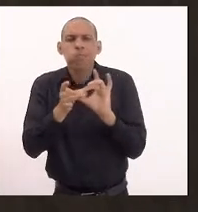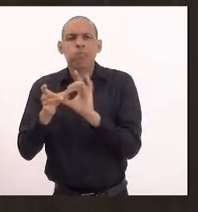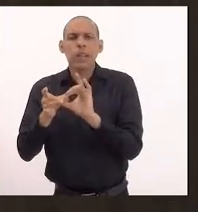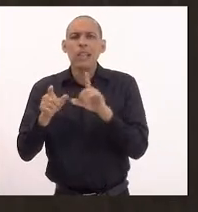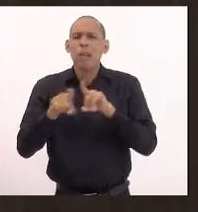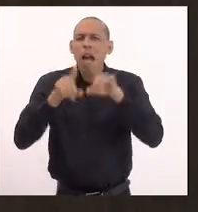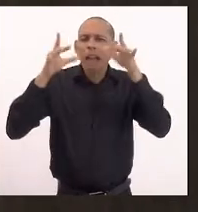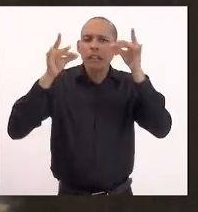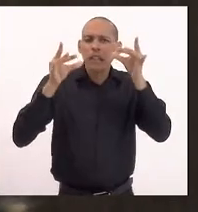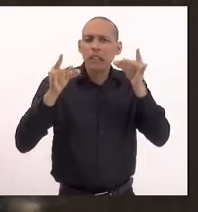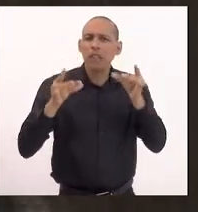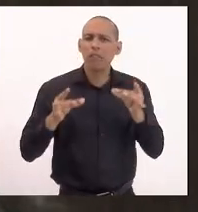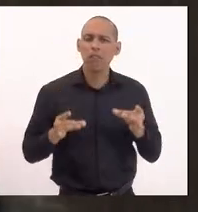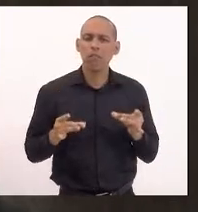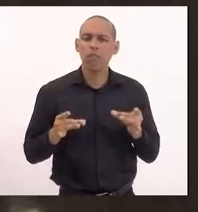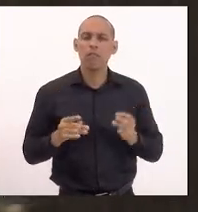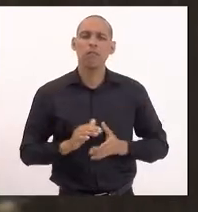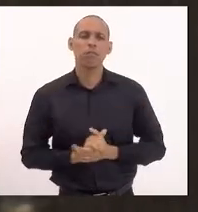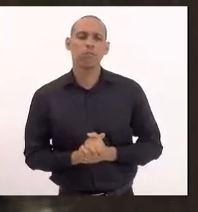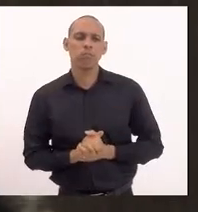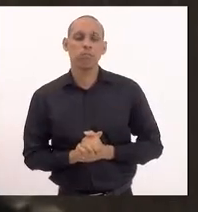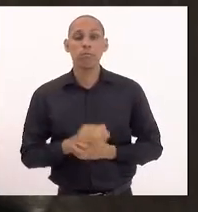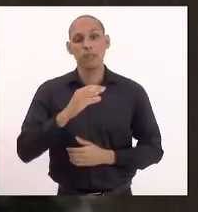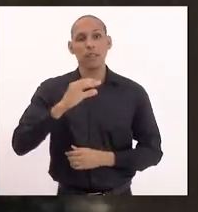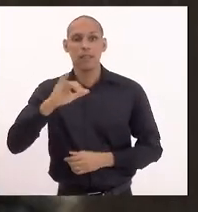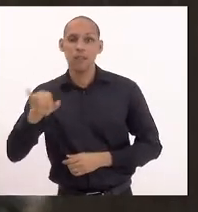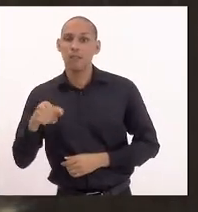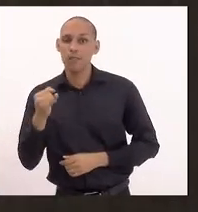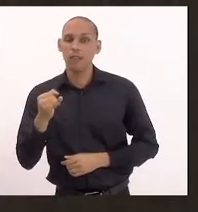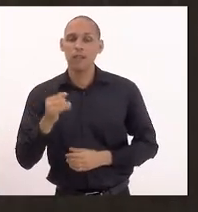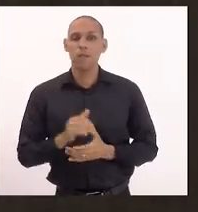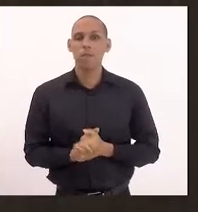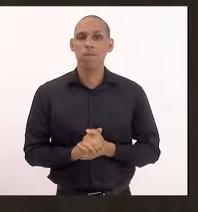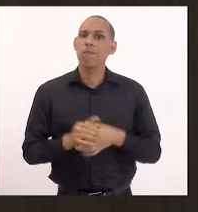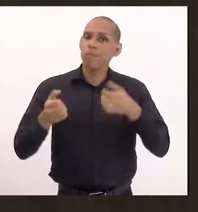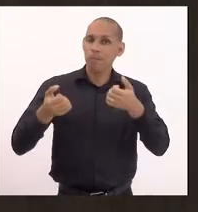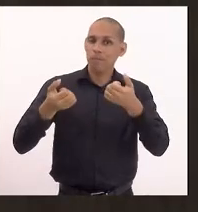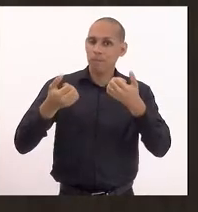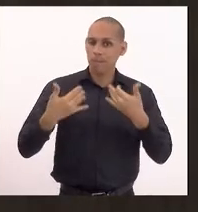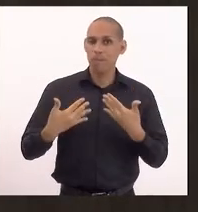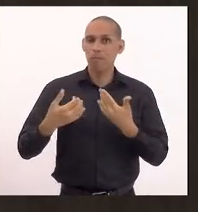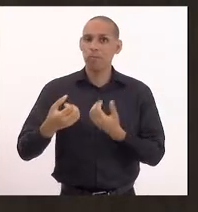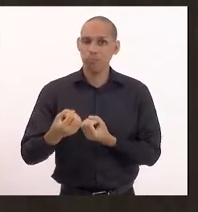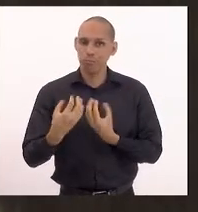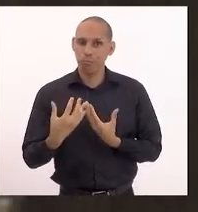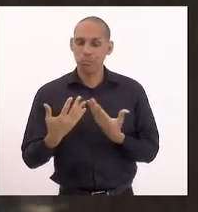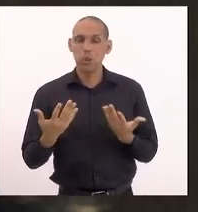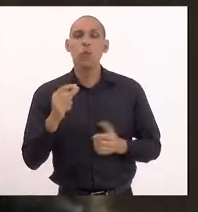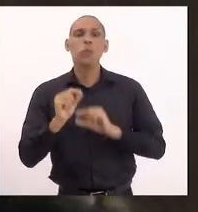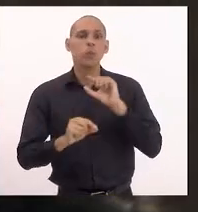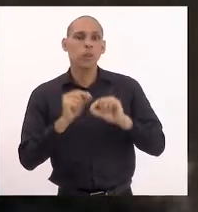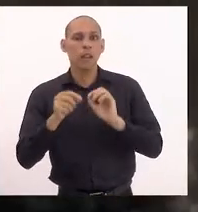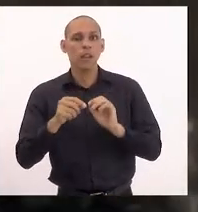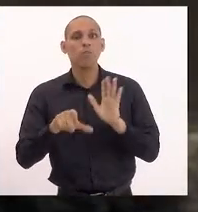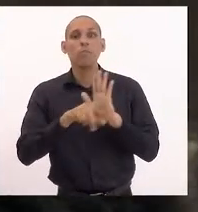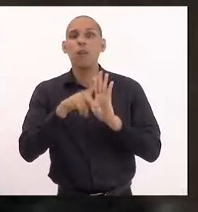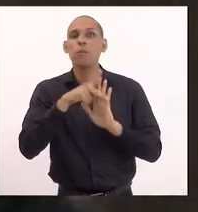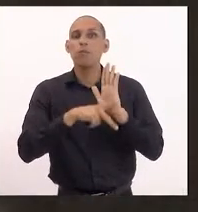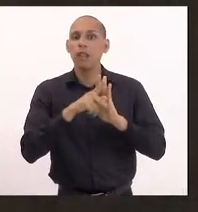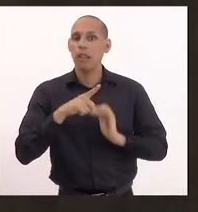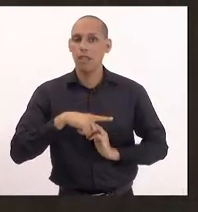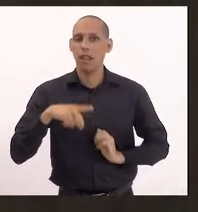detalhamento. A CCJ, deputada Alana, me informa que existe o projeto de lei